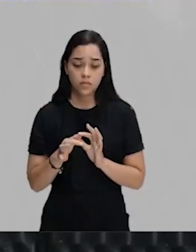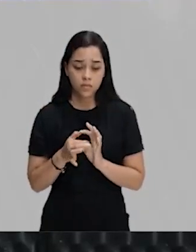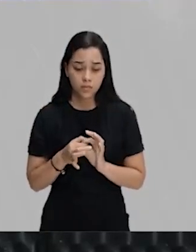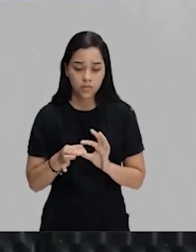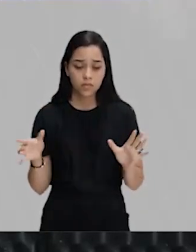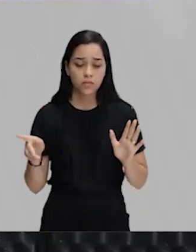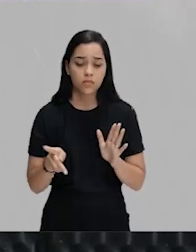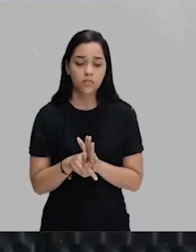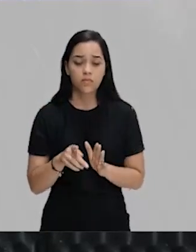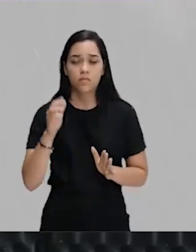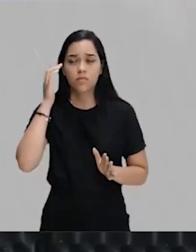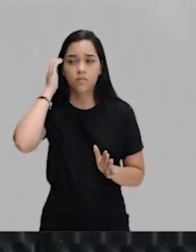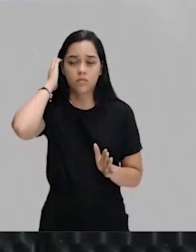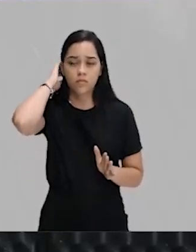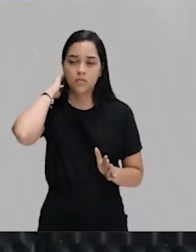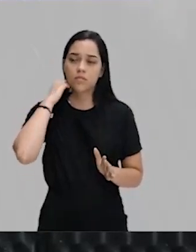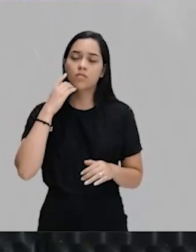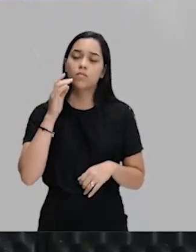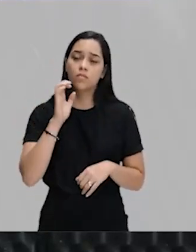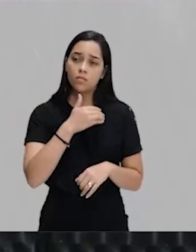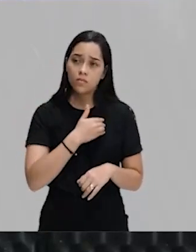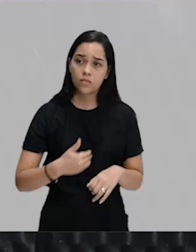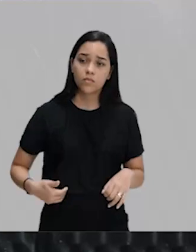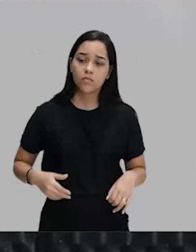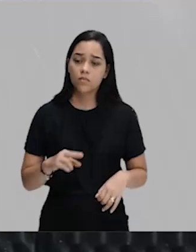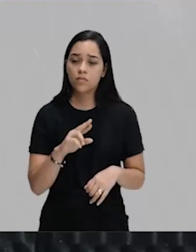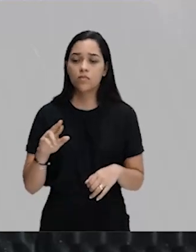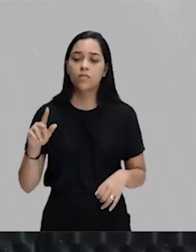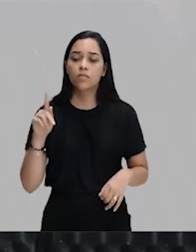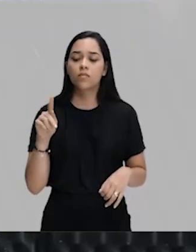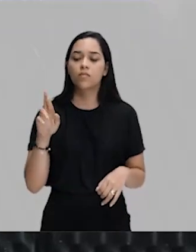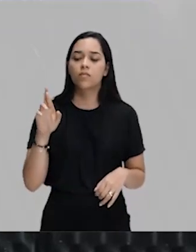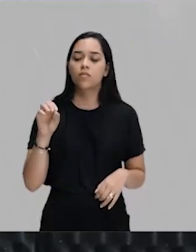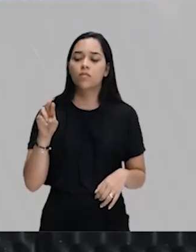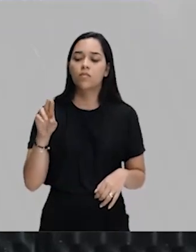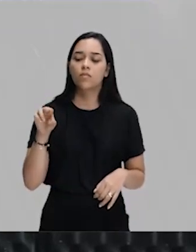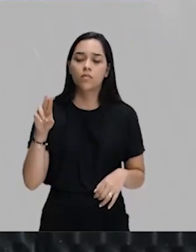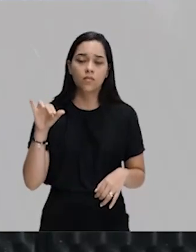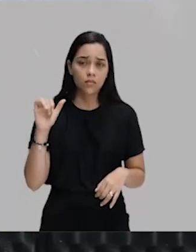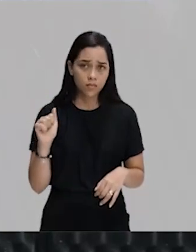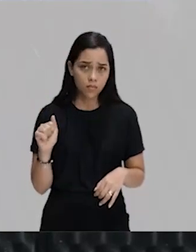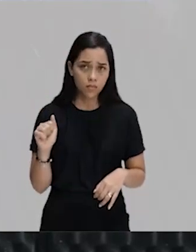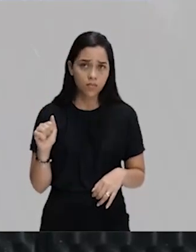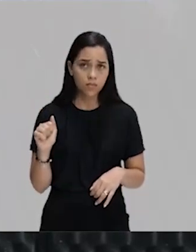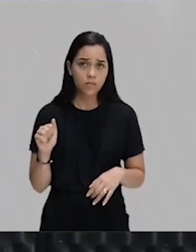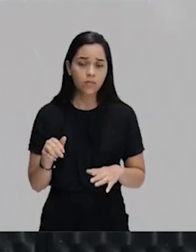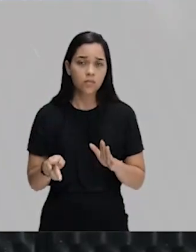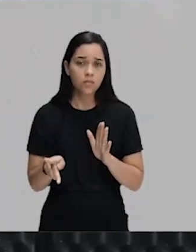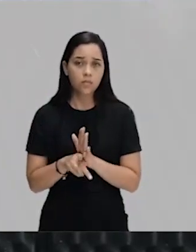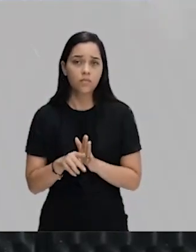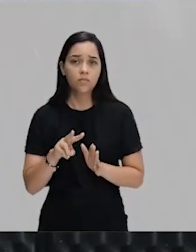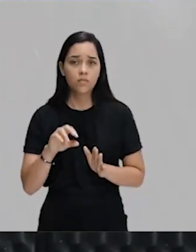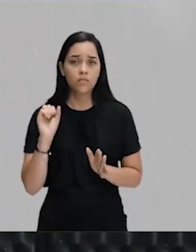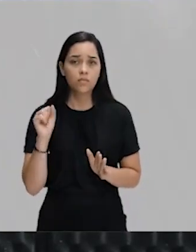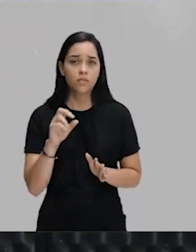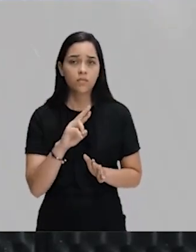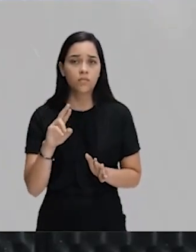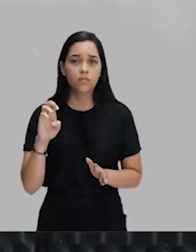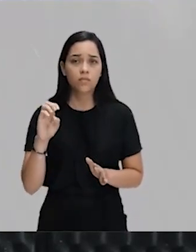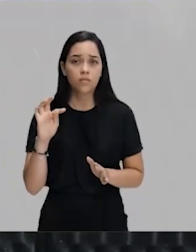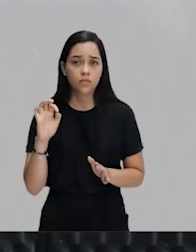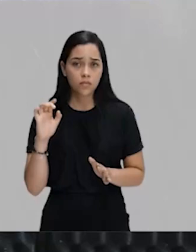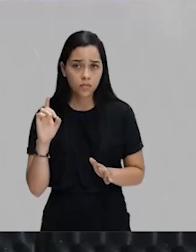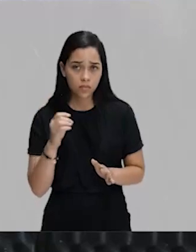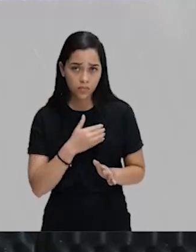dos estados, que na época se chamava de província, na época do Império. A partir da república é que passa a se chamar de Estado.